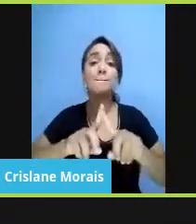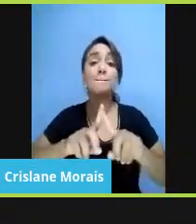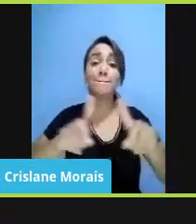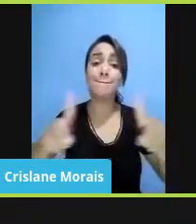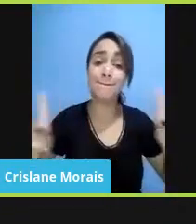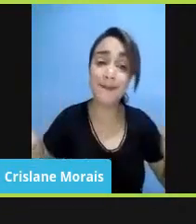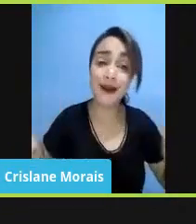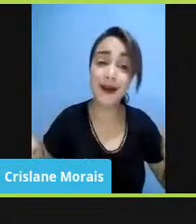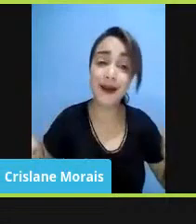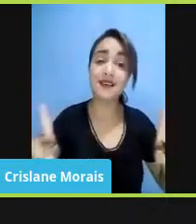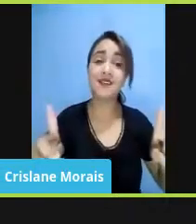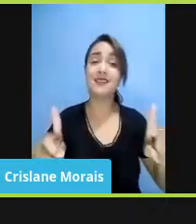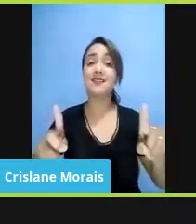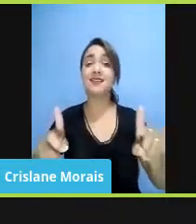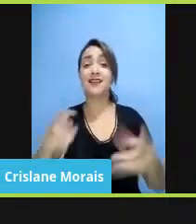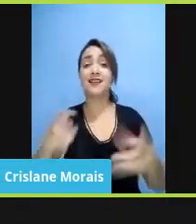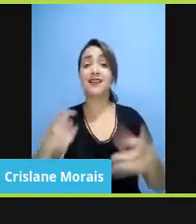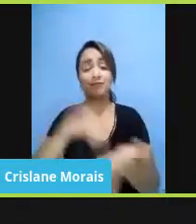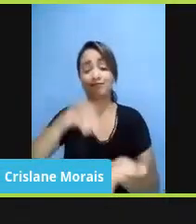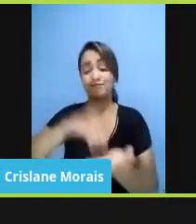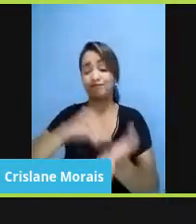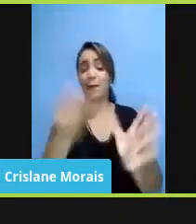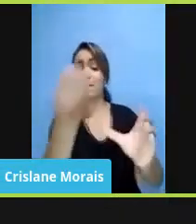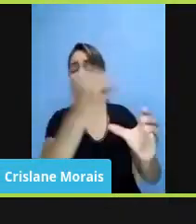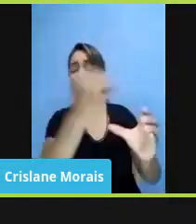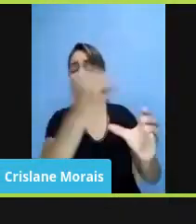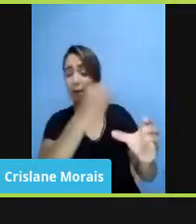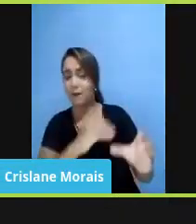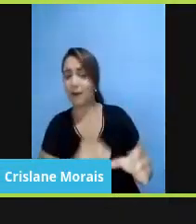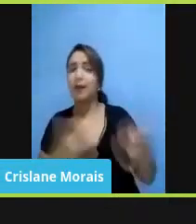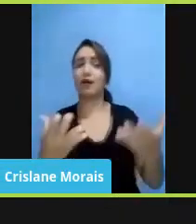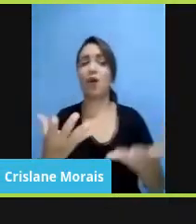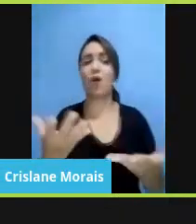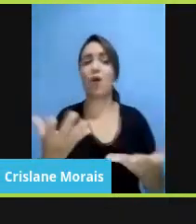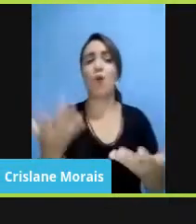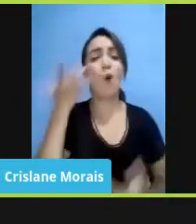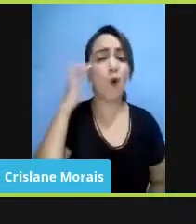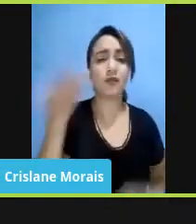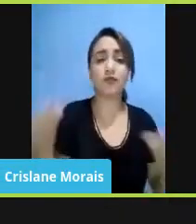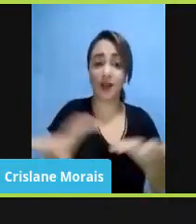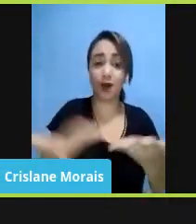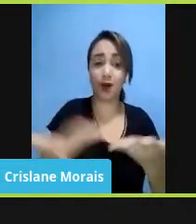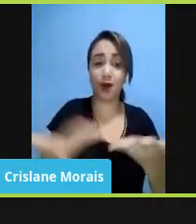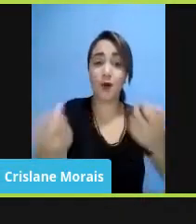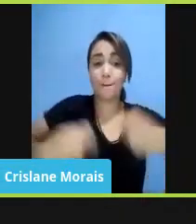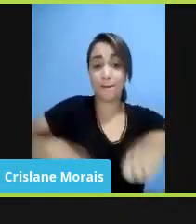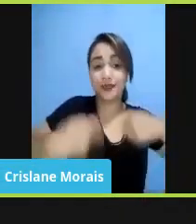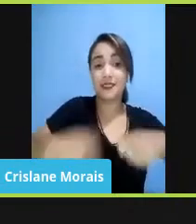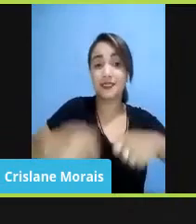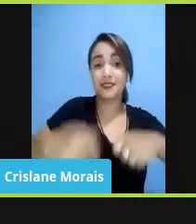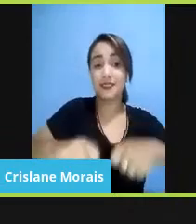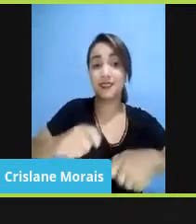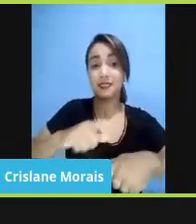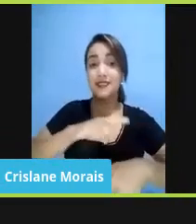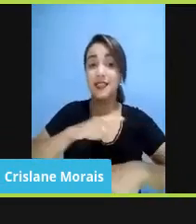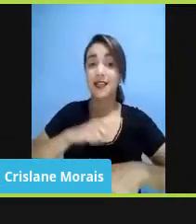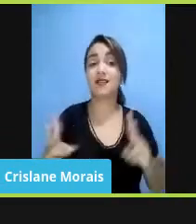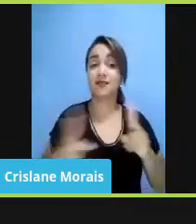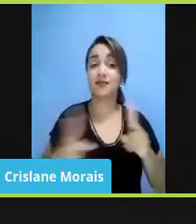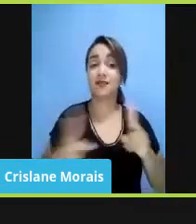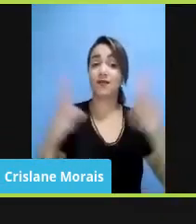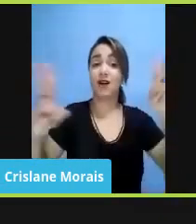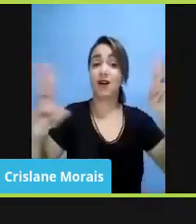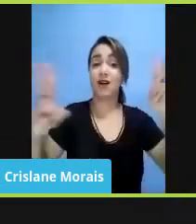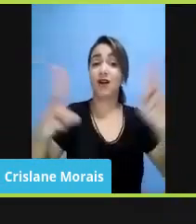maltratada. Então, é a hora, eu acho, de recuperar todos esses valores, o da solidariedade, que é um valor